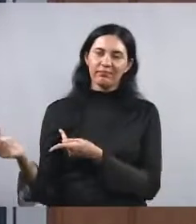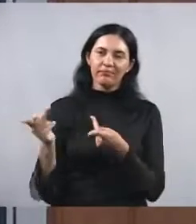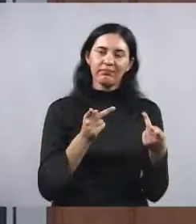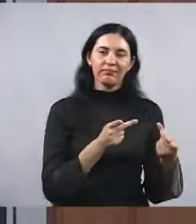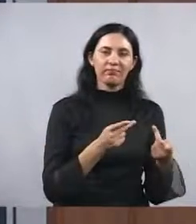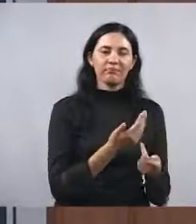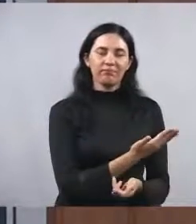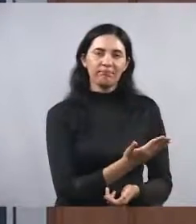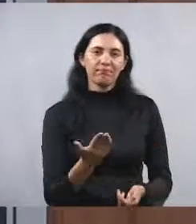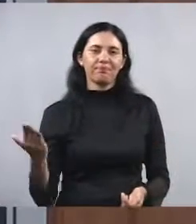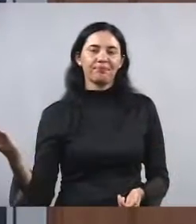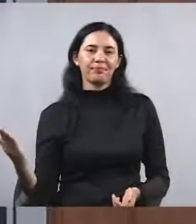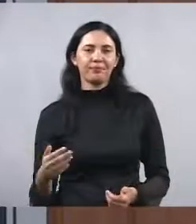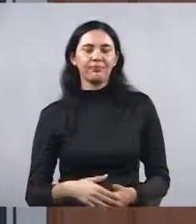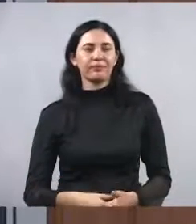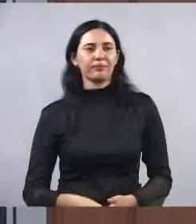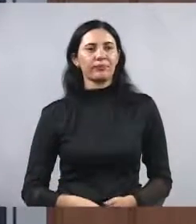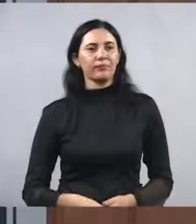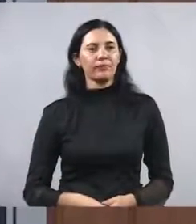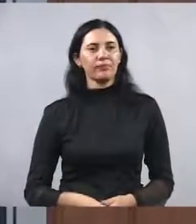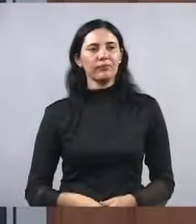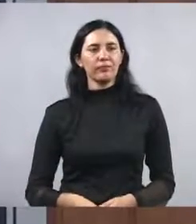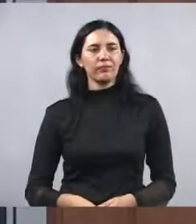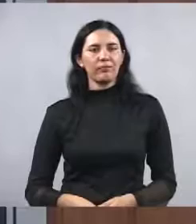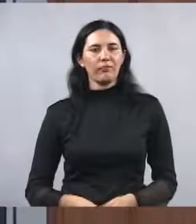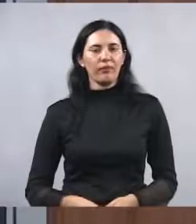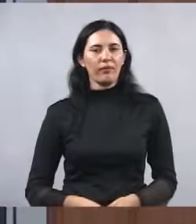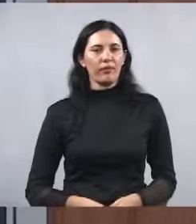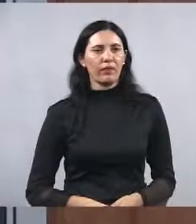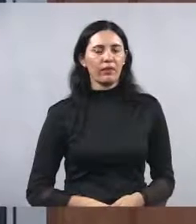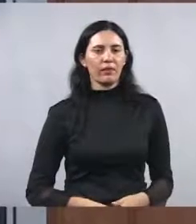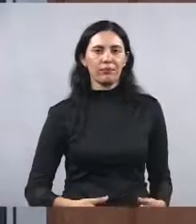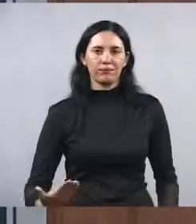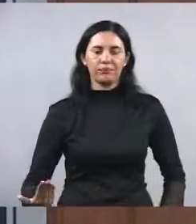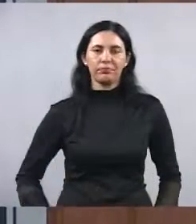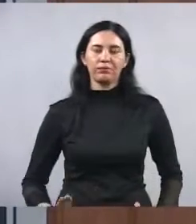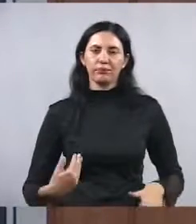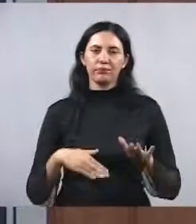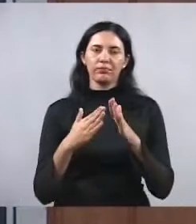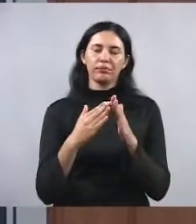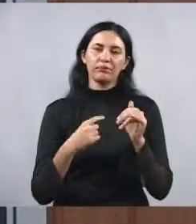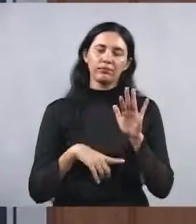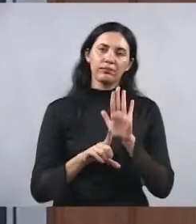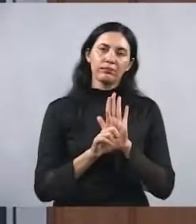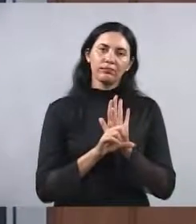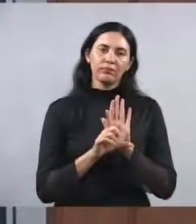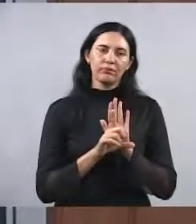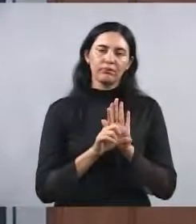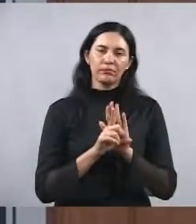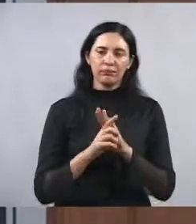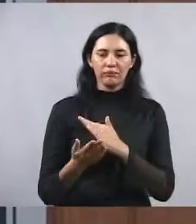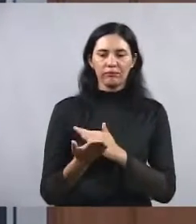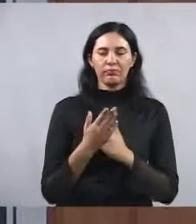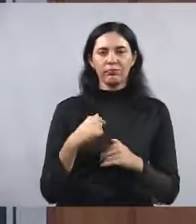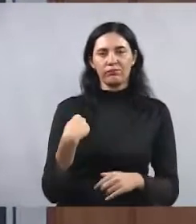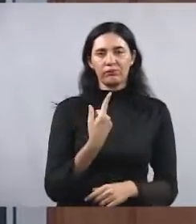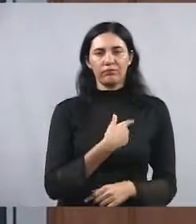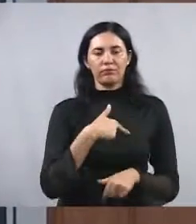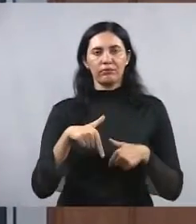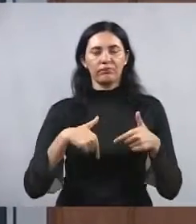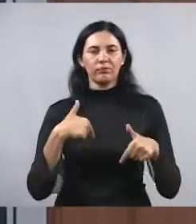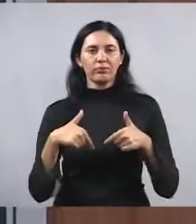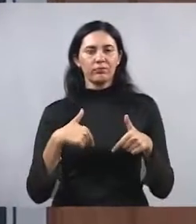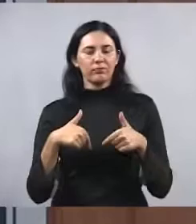todos os senhores, senhores servidores dessa casa que nos dão sustentação no nosso trabalho.